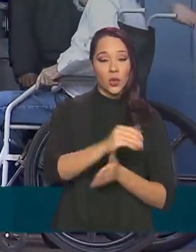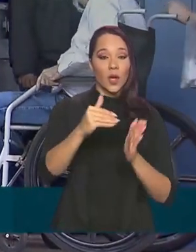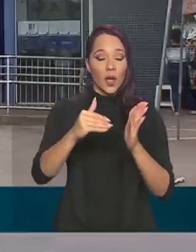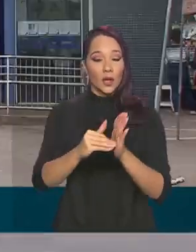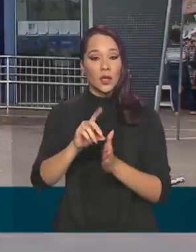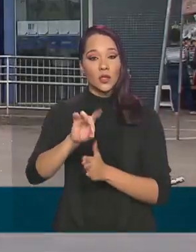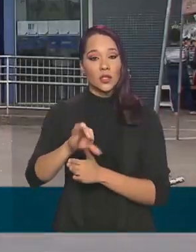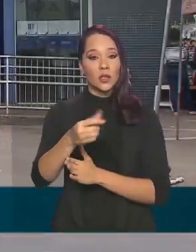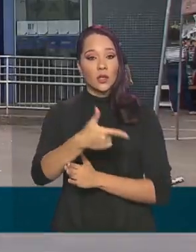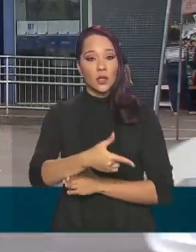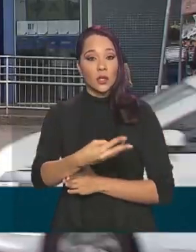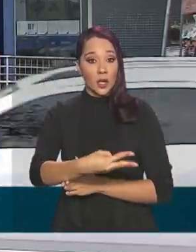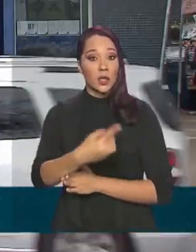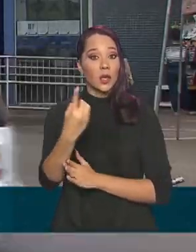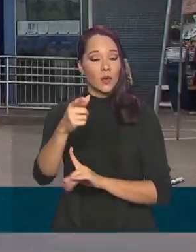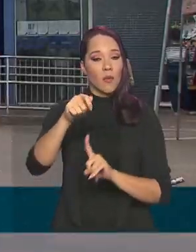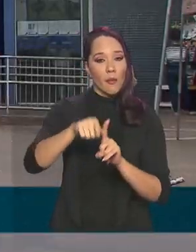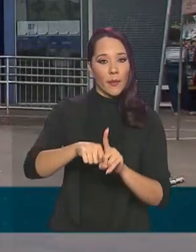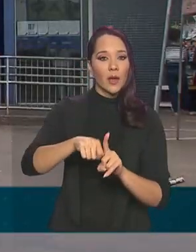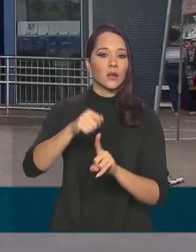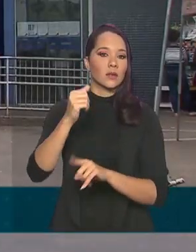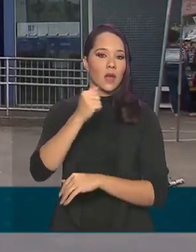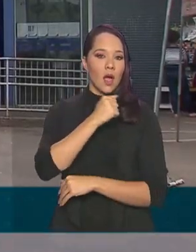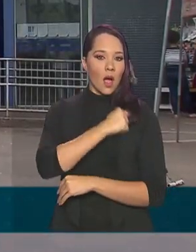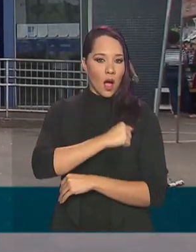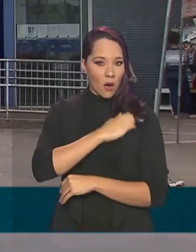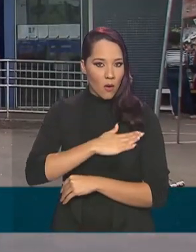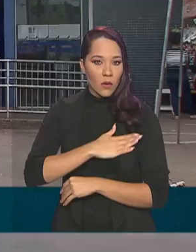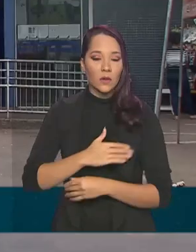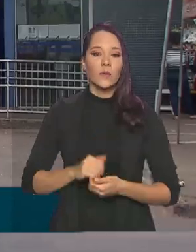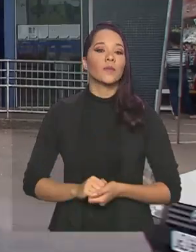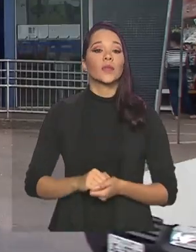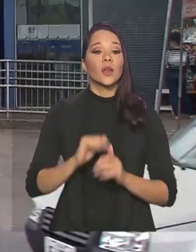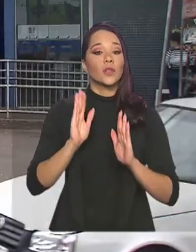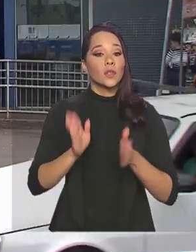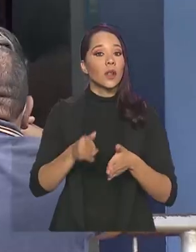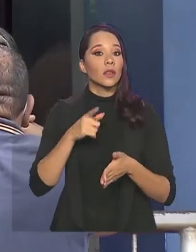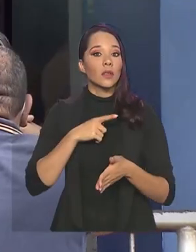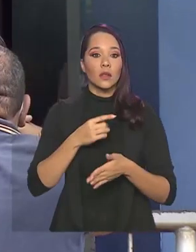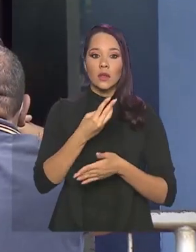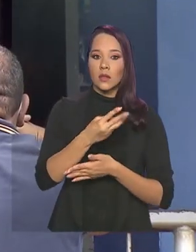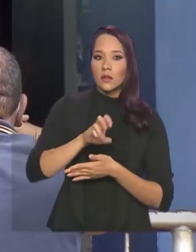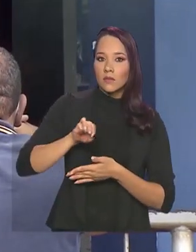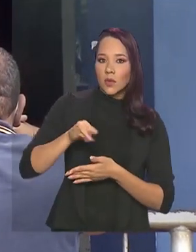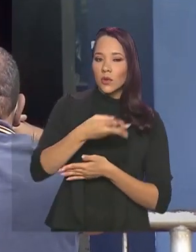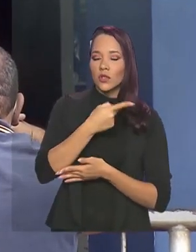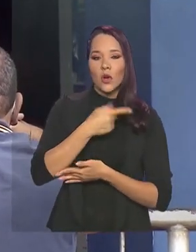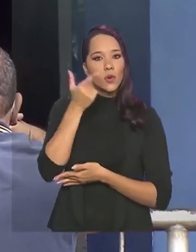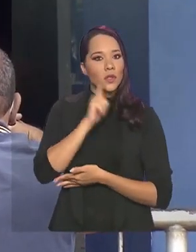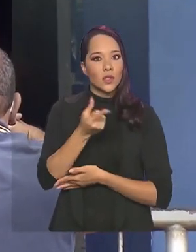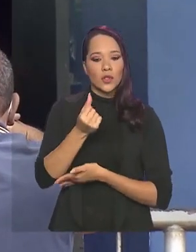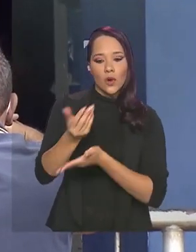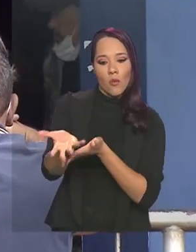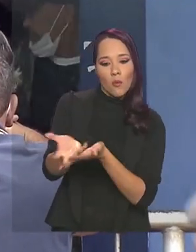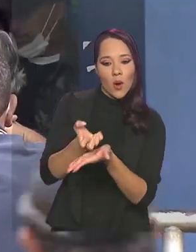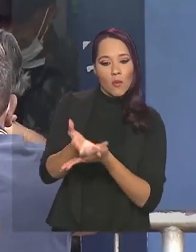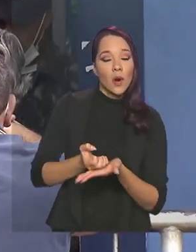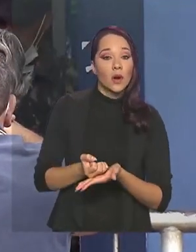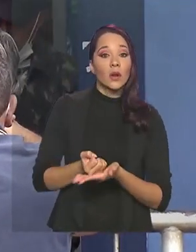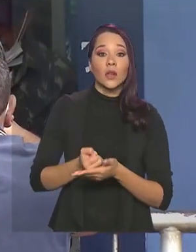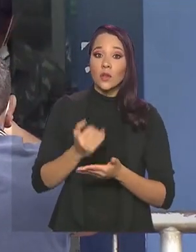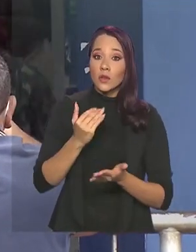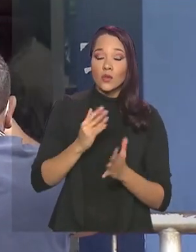agosto. Até agora, mais de R 65 milhões já receberam benefício, recursos que somam mais de R 120 bilhões.